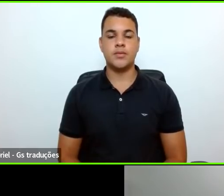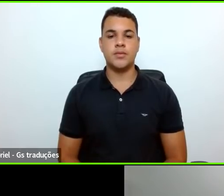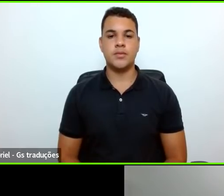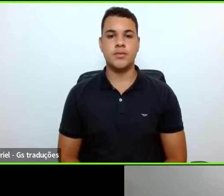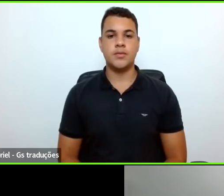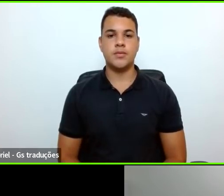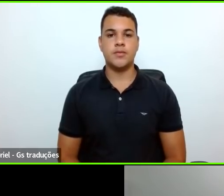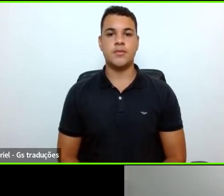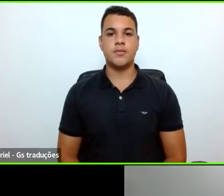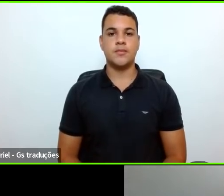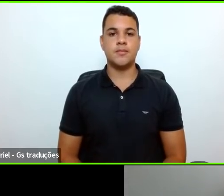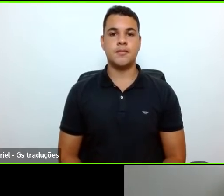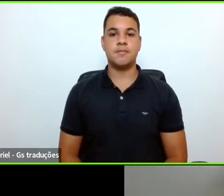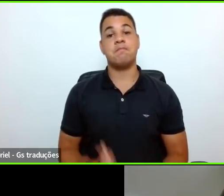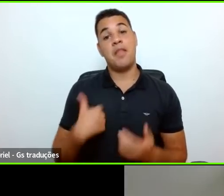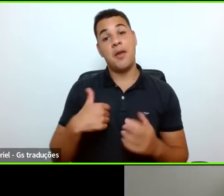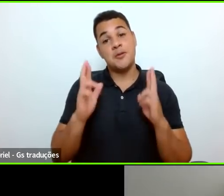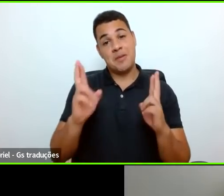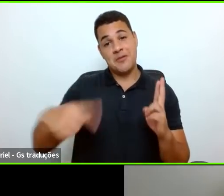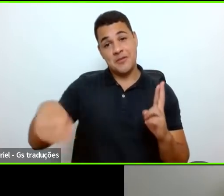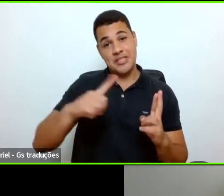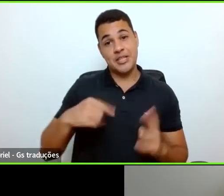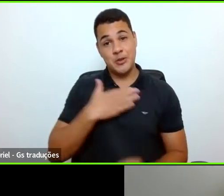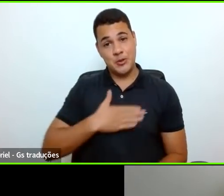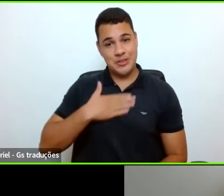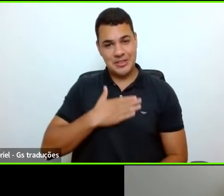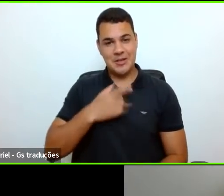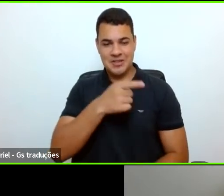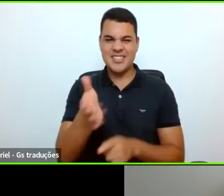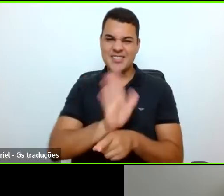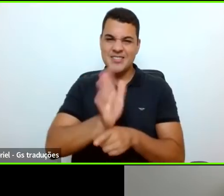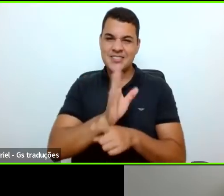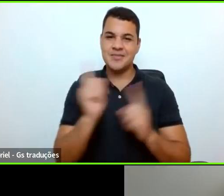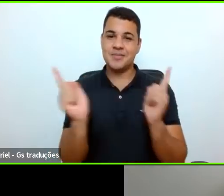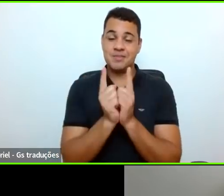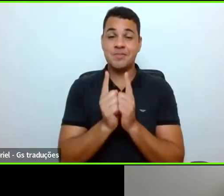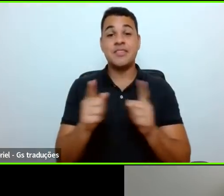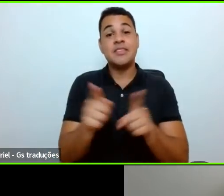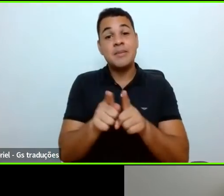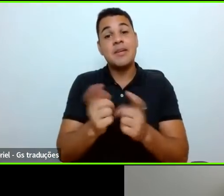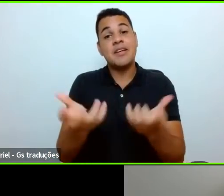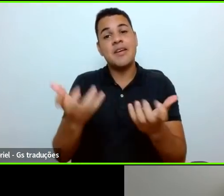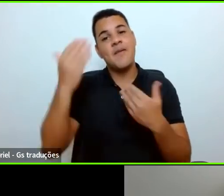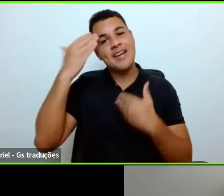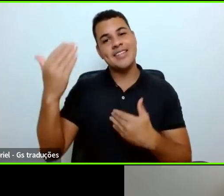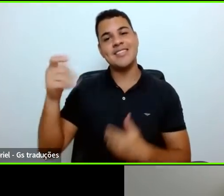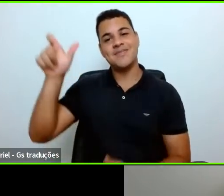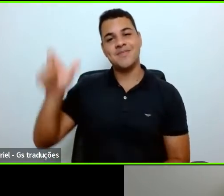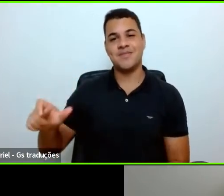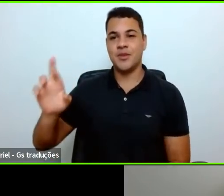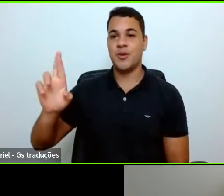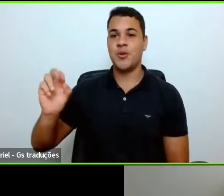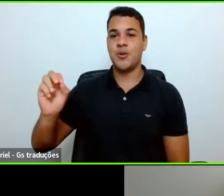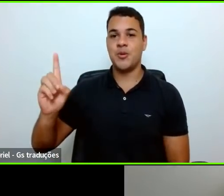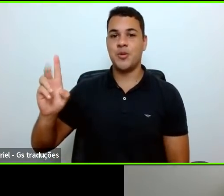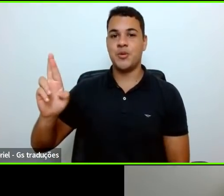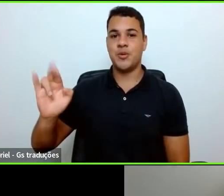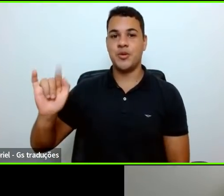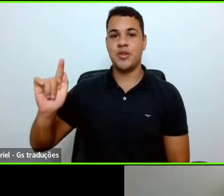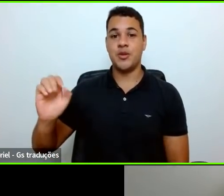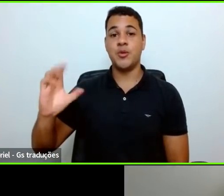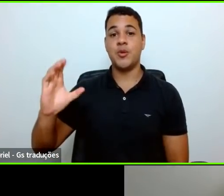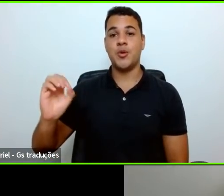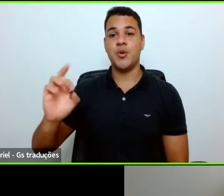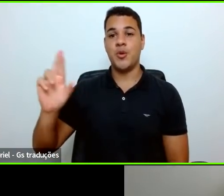Eu espero que vocês tenham gostado do vídeo, queria agradecer ao Rodrigo Correia, que